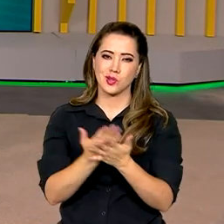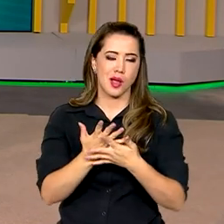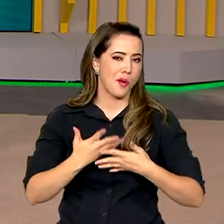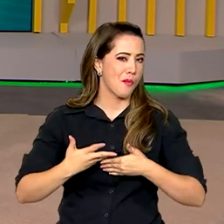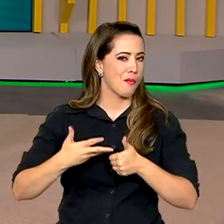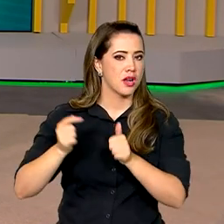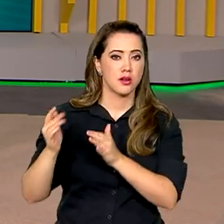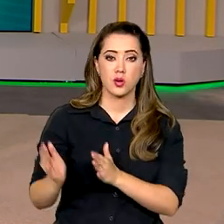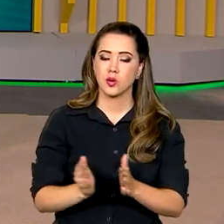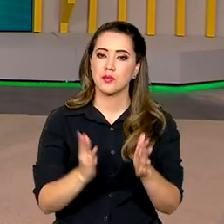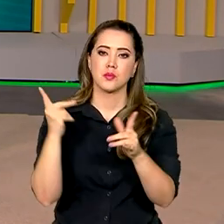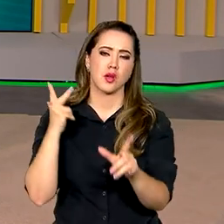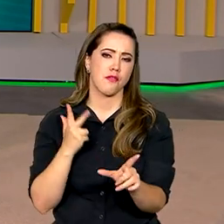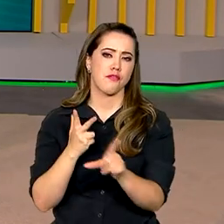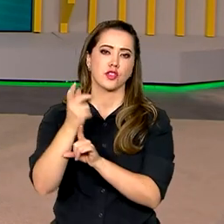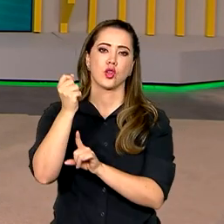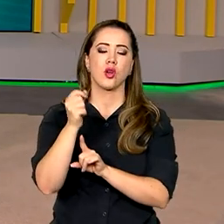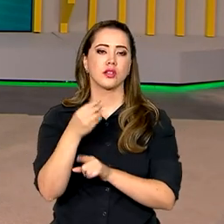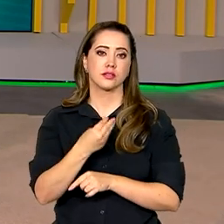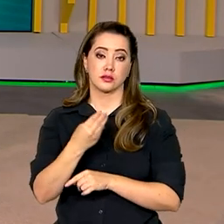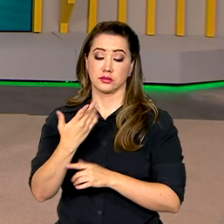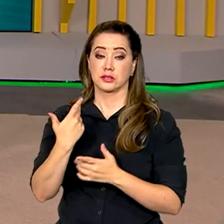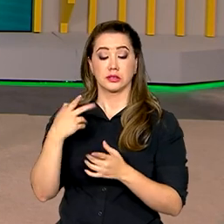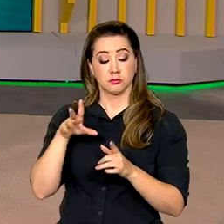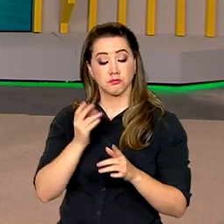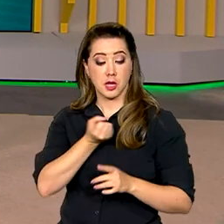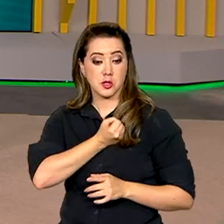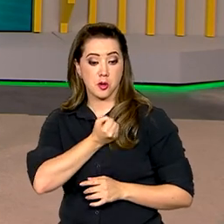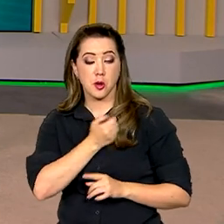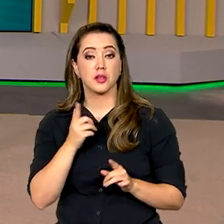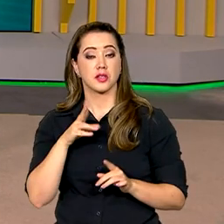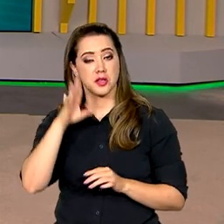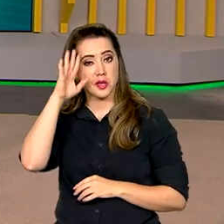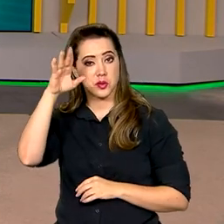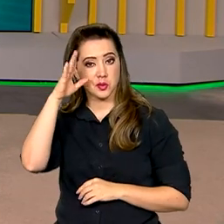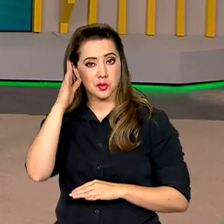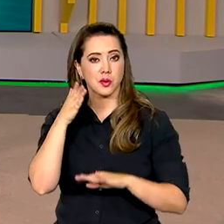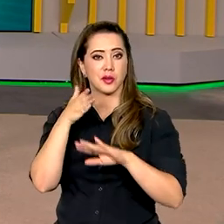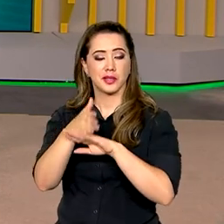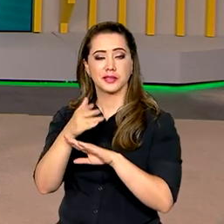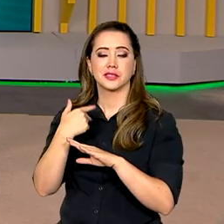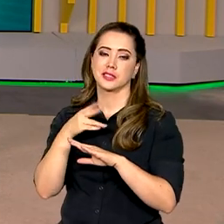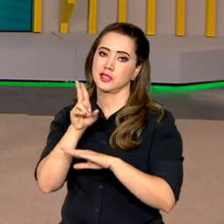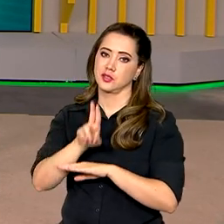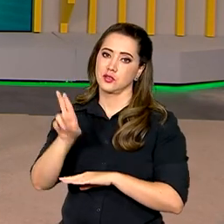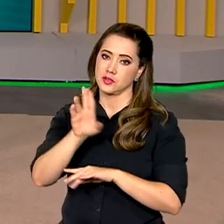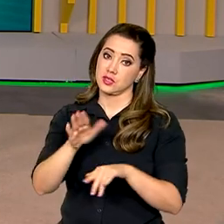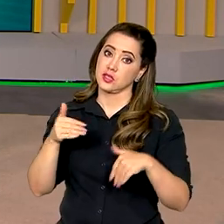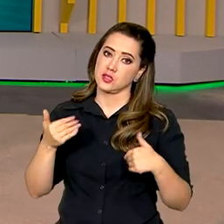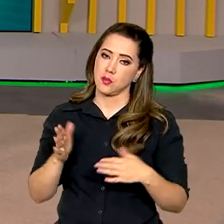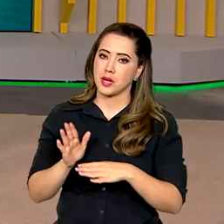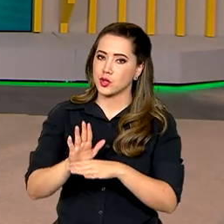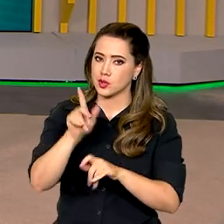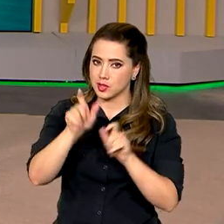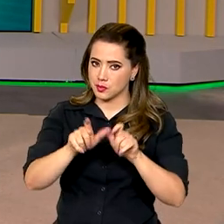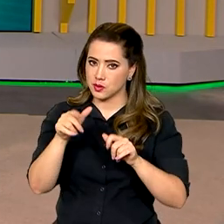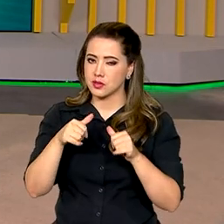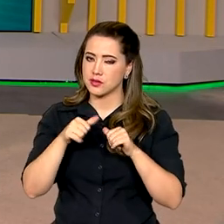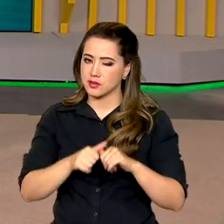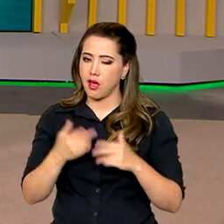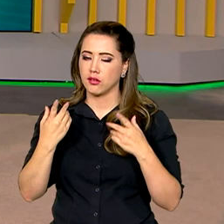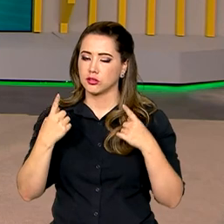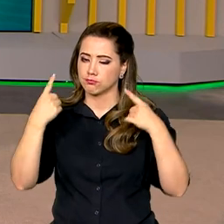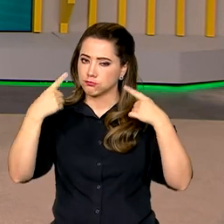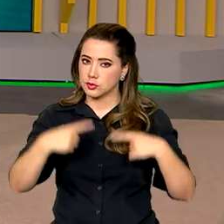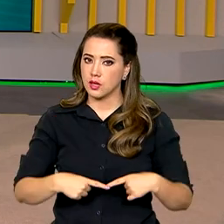melhor caminho para conquistar uma boa nota e a tão sonhada vaga na universidade, né? E para ajudar quem está nessa corrida